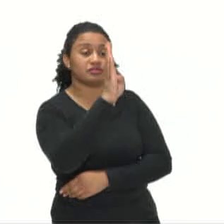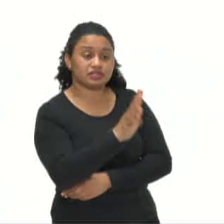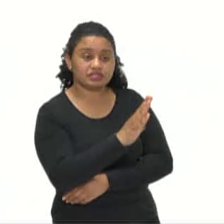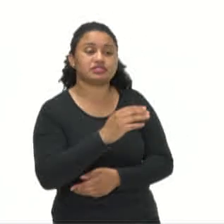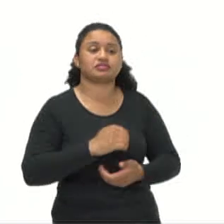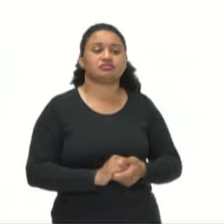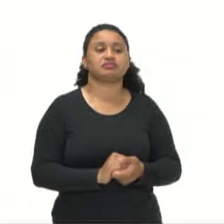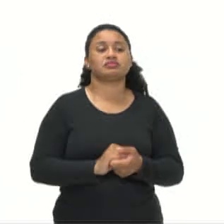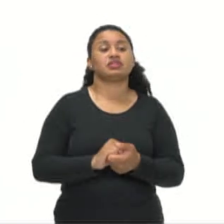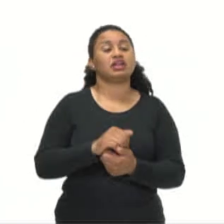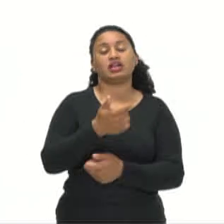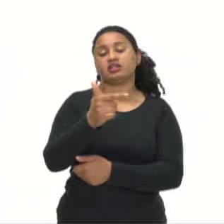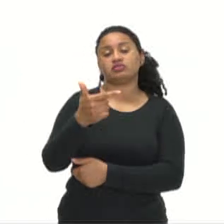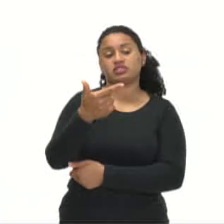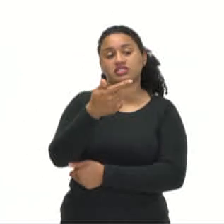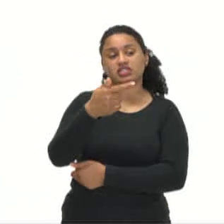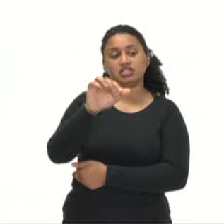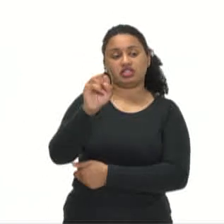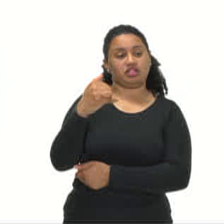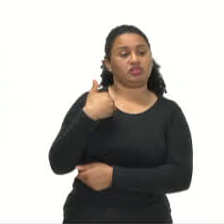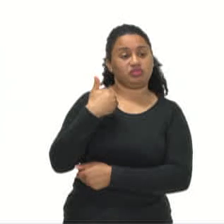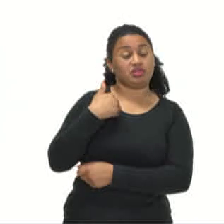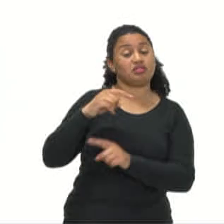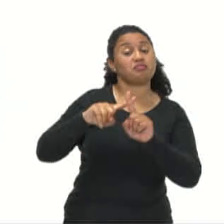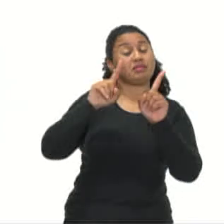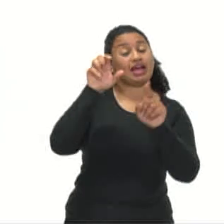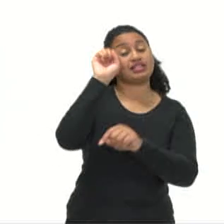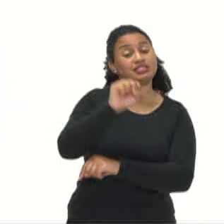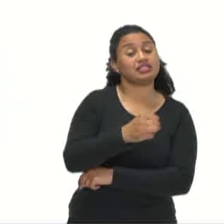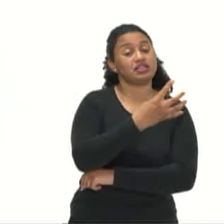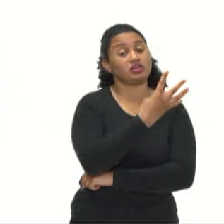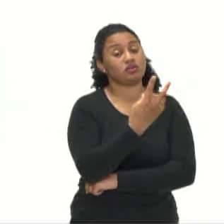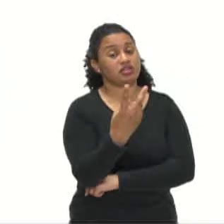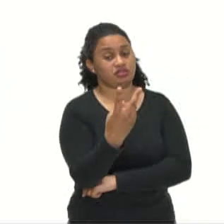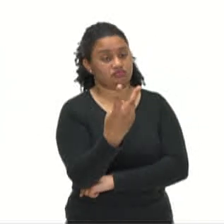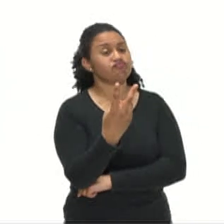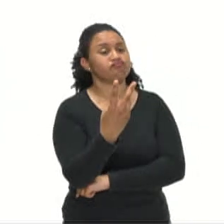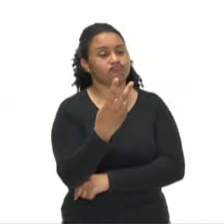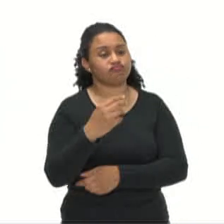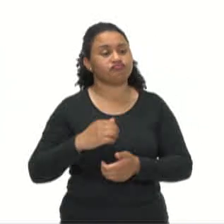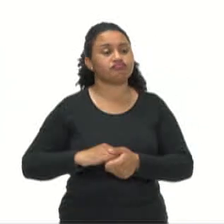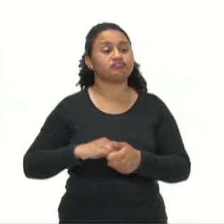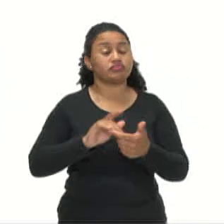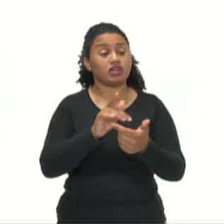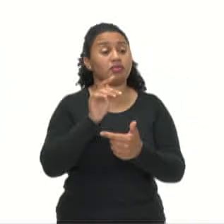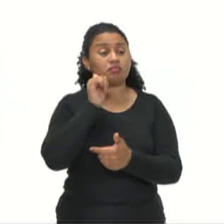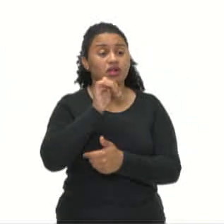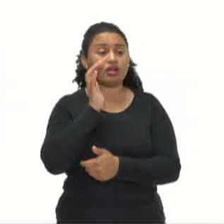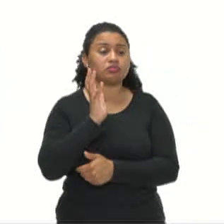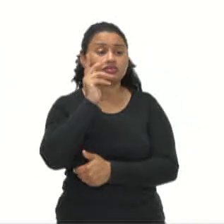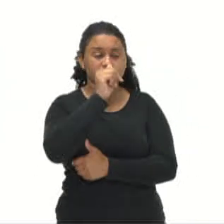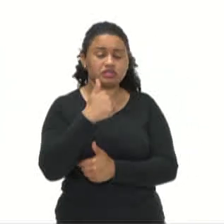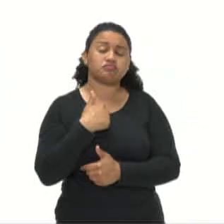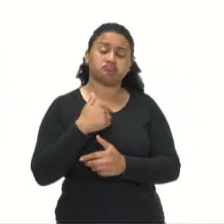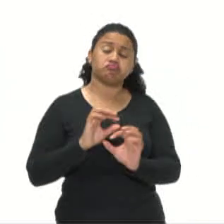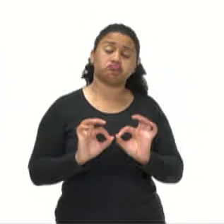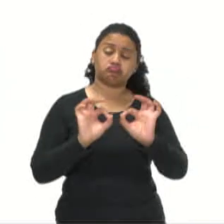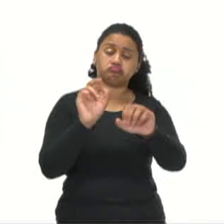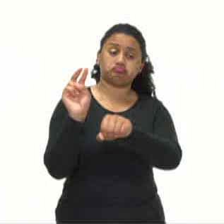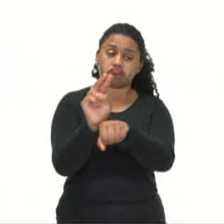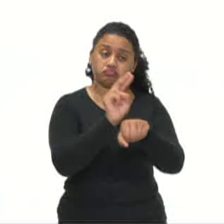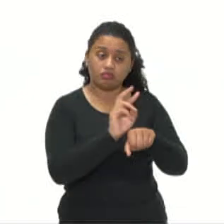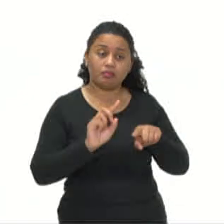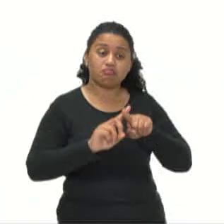brasileira e não tinha 78 anos, mas sim 42. Bela mulher, muito conservada.